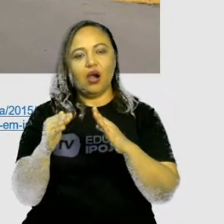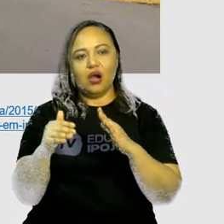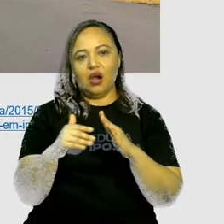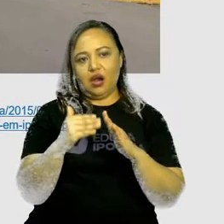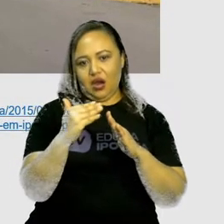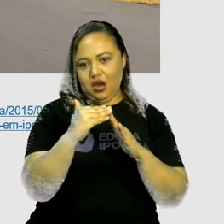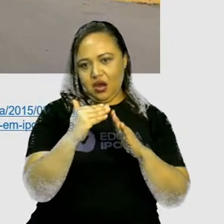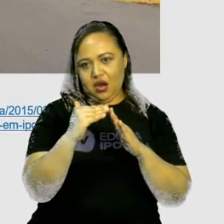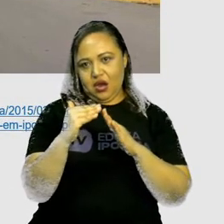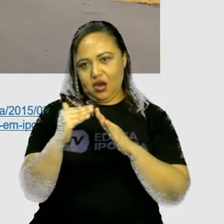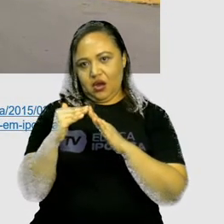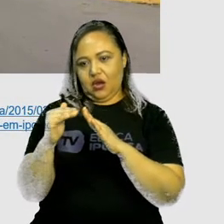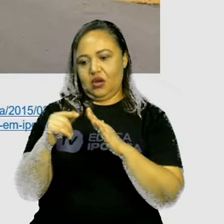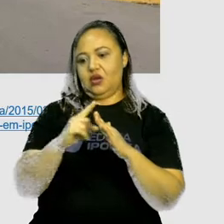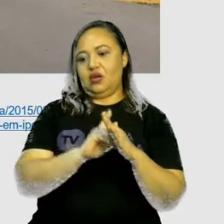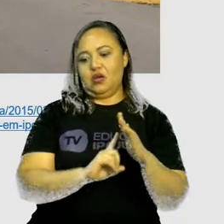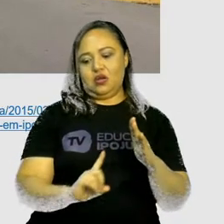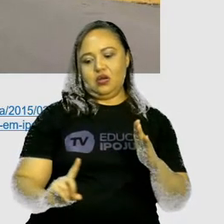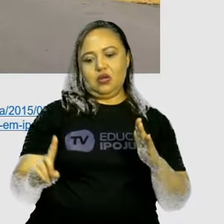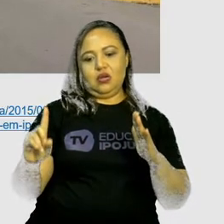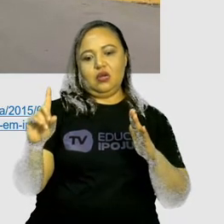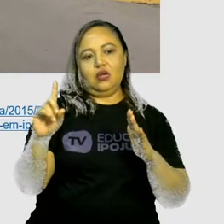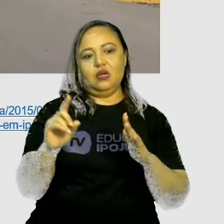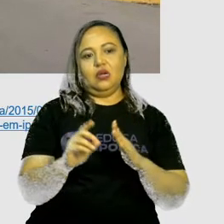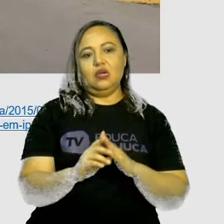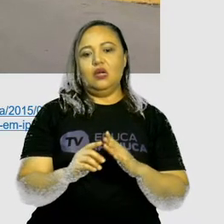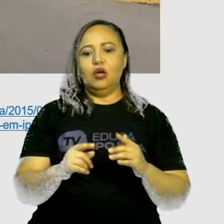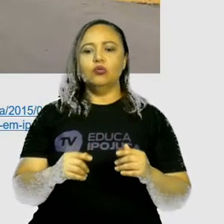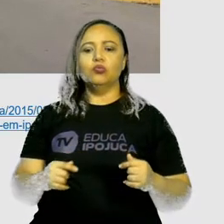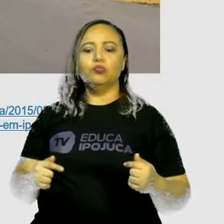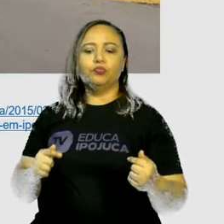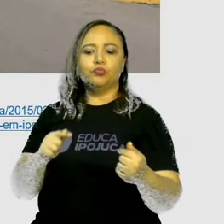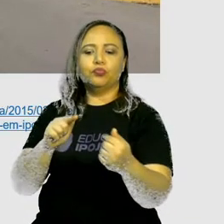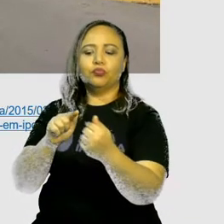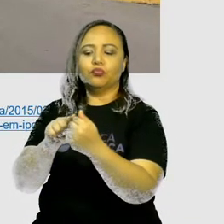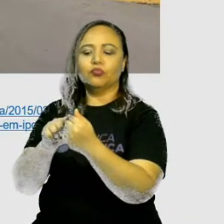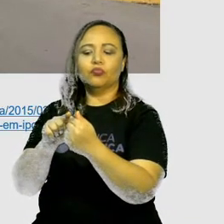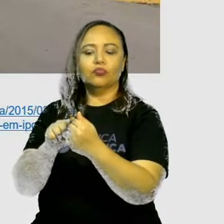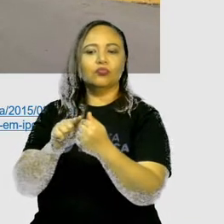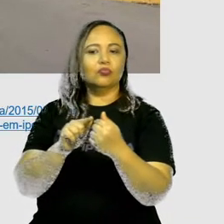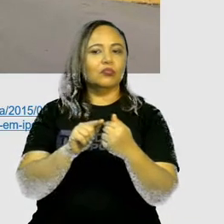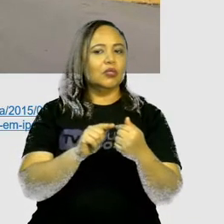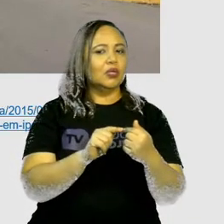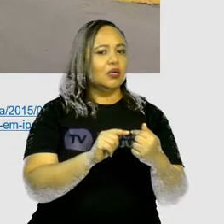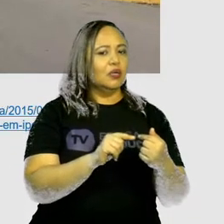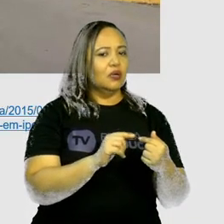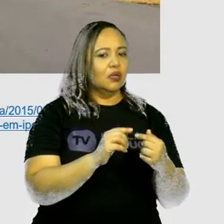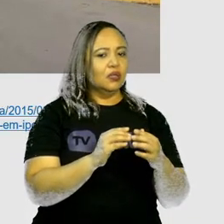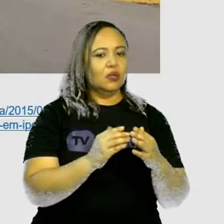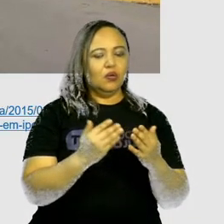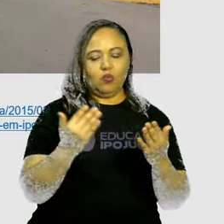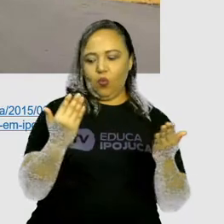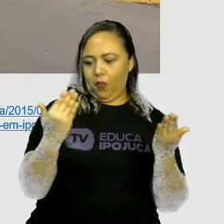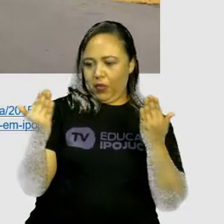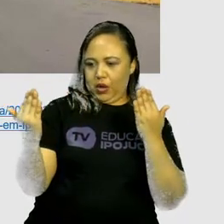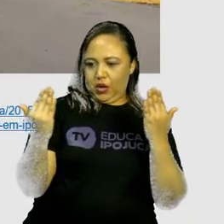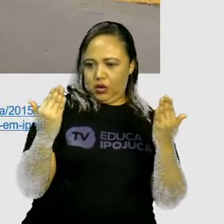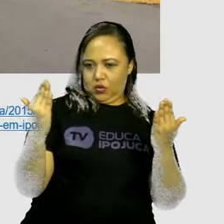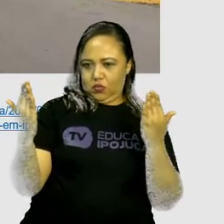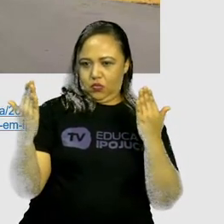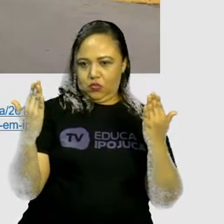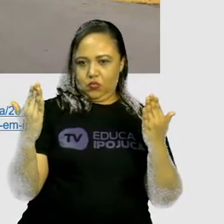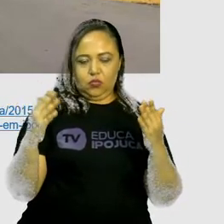olha só como são. E comparando essas moradias com as moradias da gente, olha até o lugar,